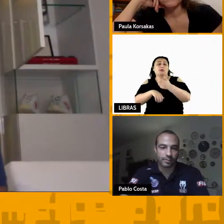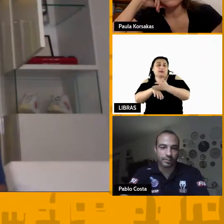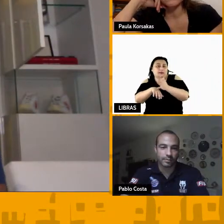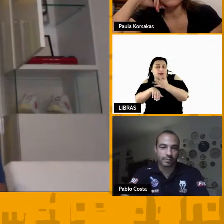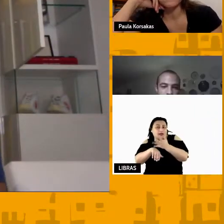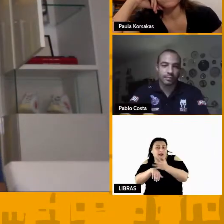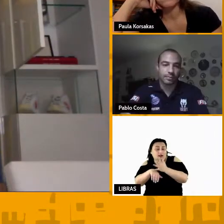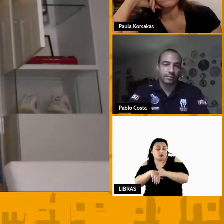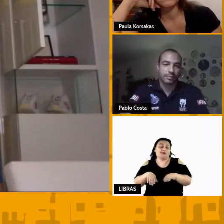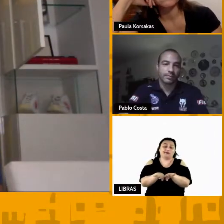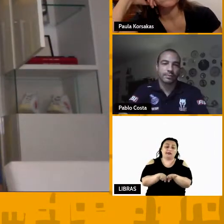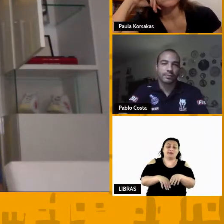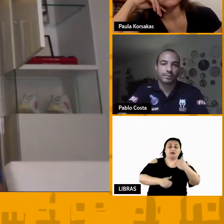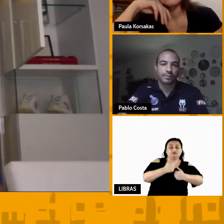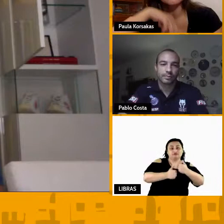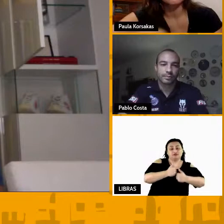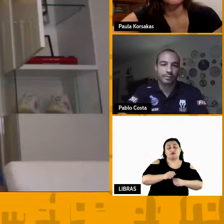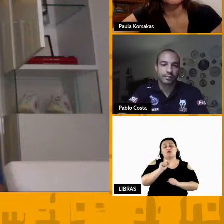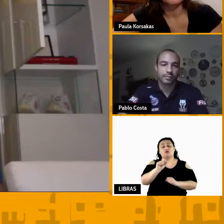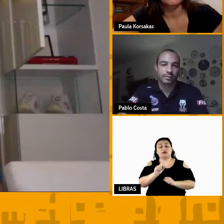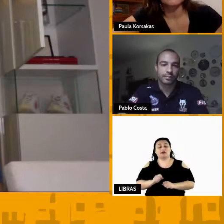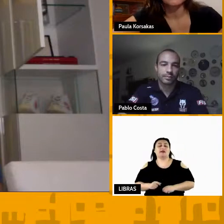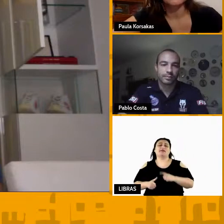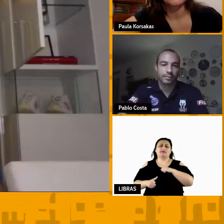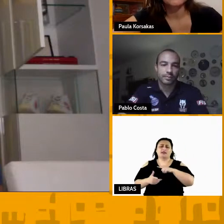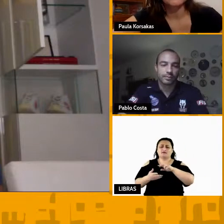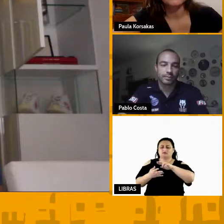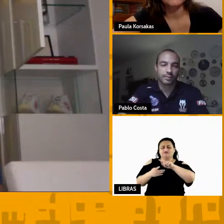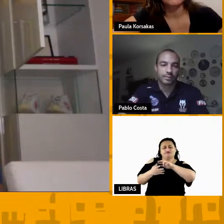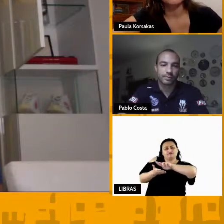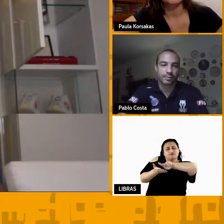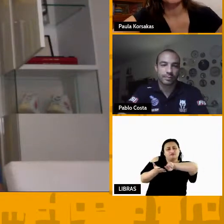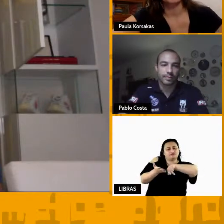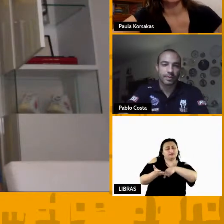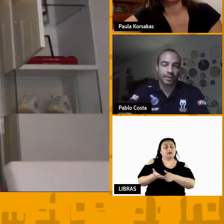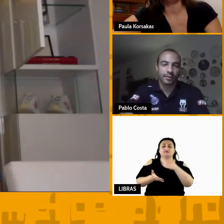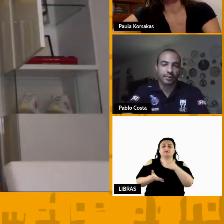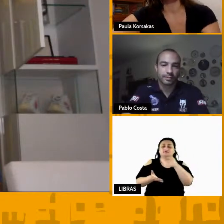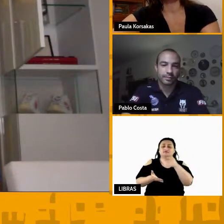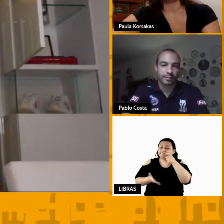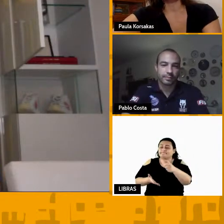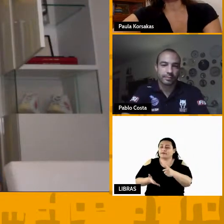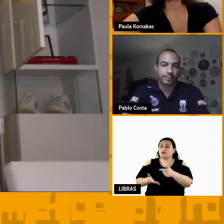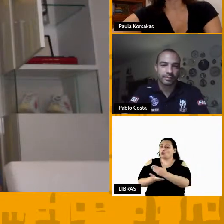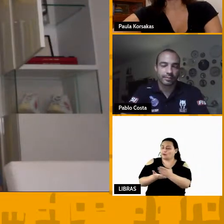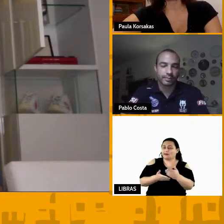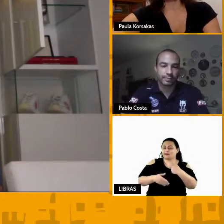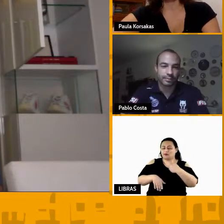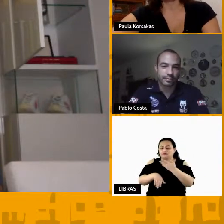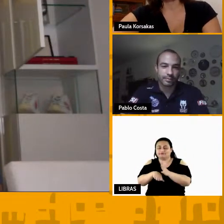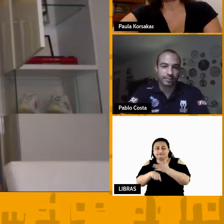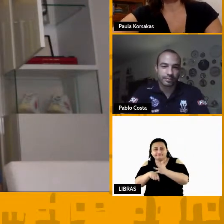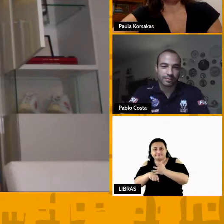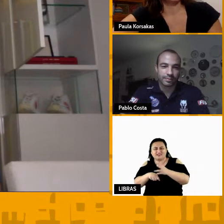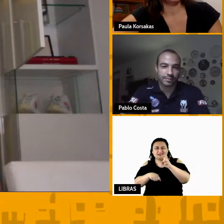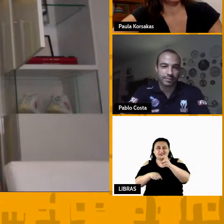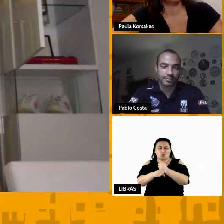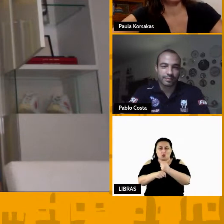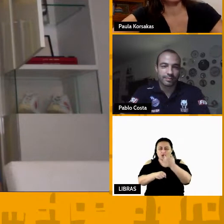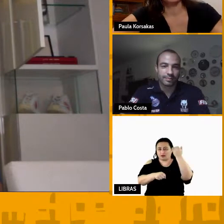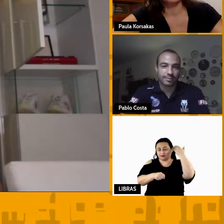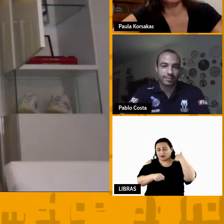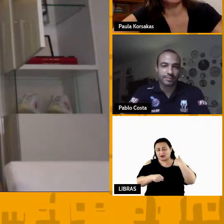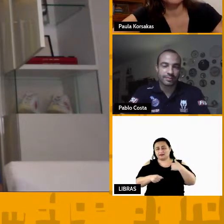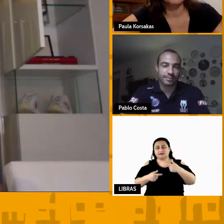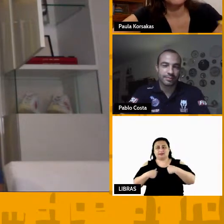jogadores. E aconteceu alguns casos muito interessantes logo no começo da minha carreira há cinco anos atrás, quando eu